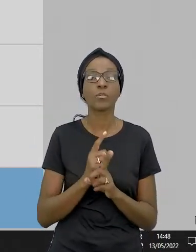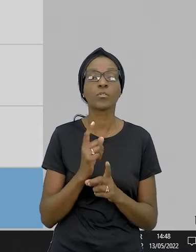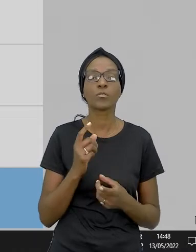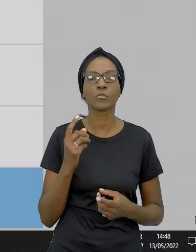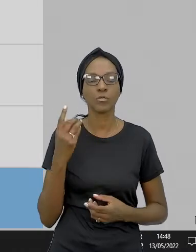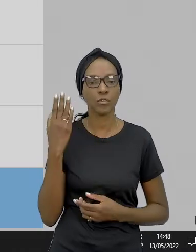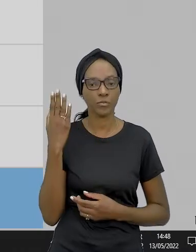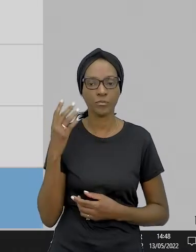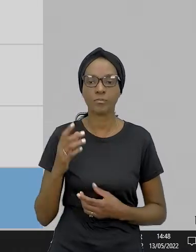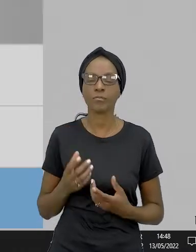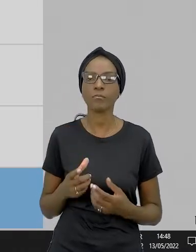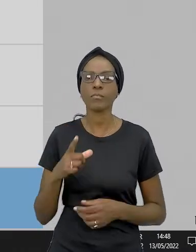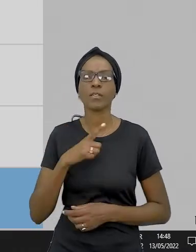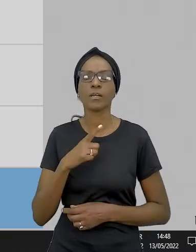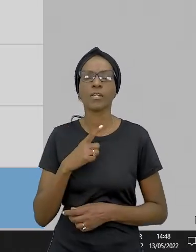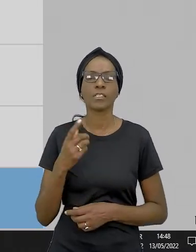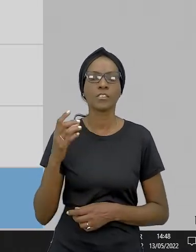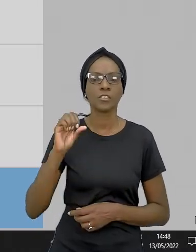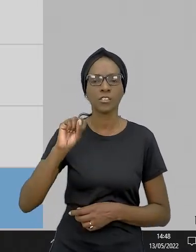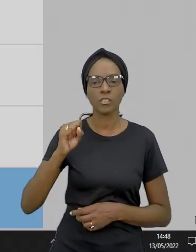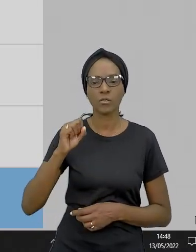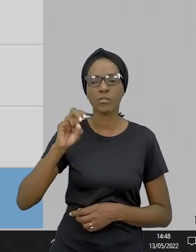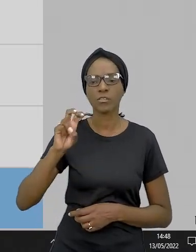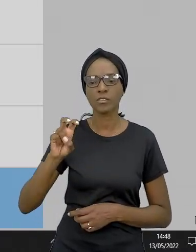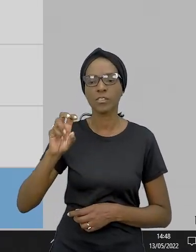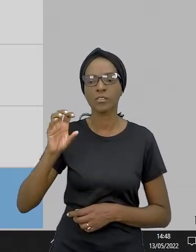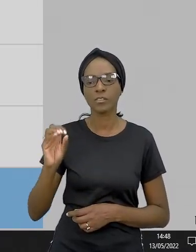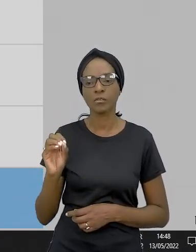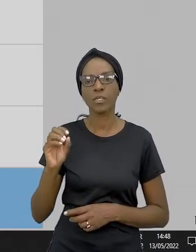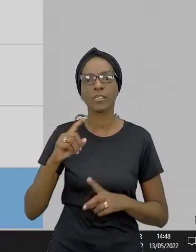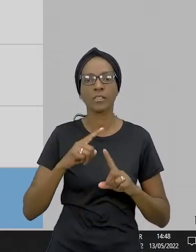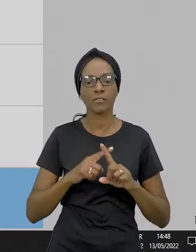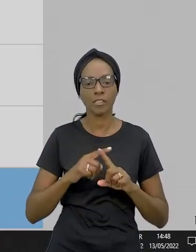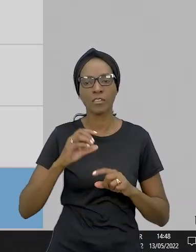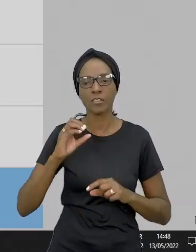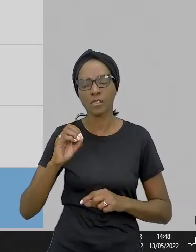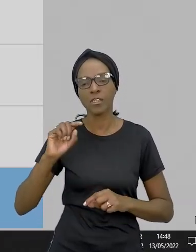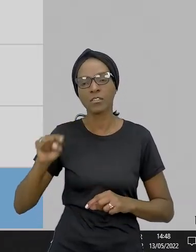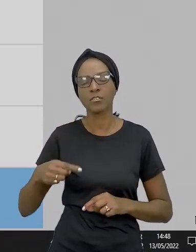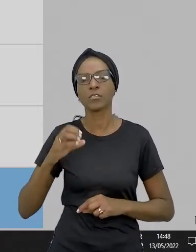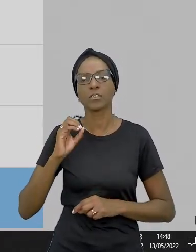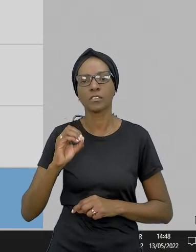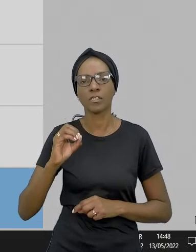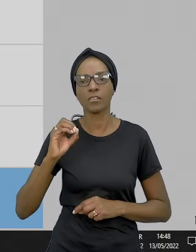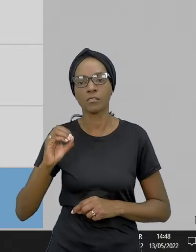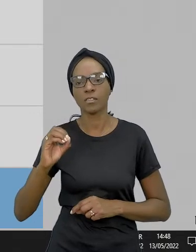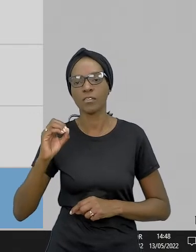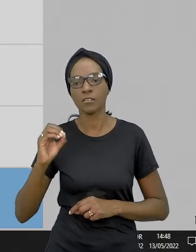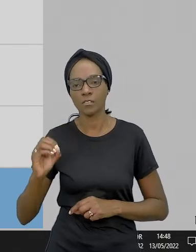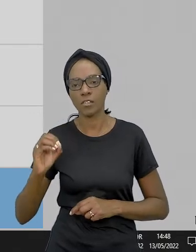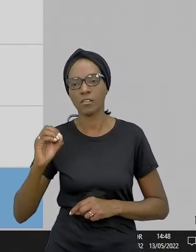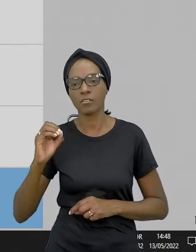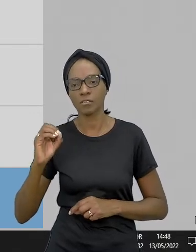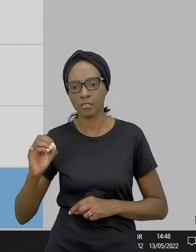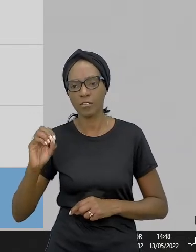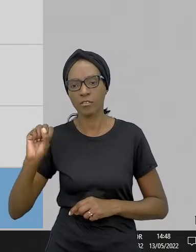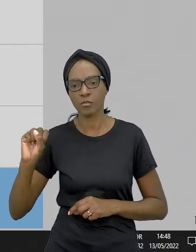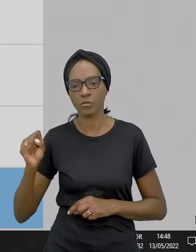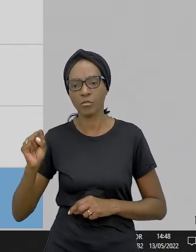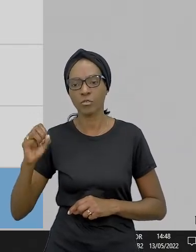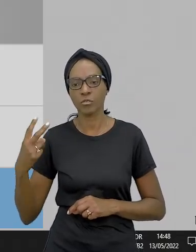850 vezes 0,000 mais um 0,82